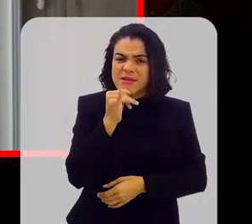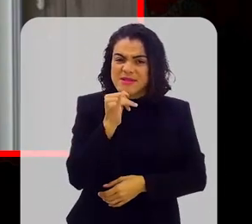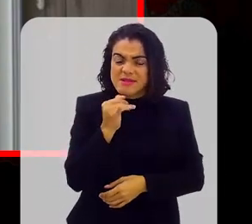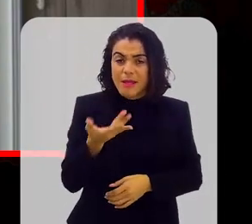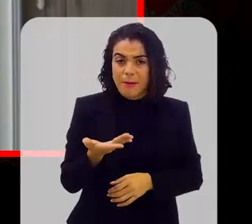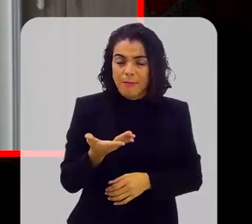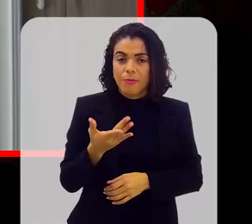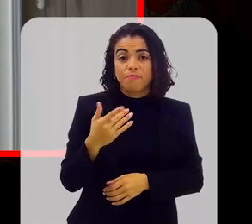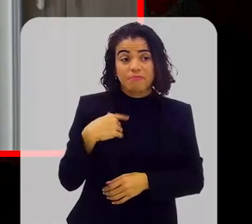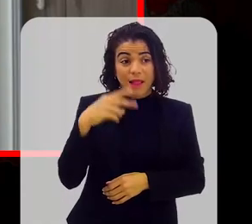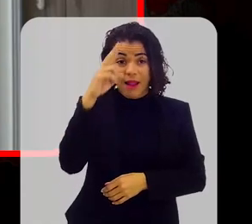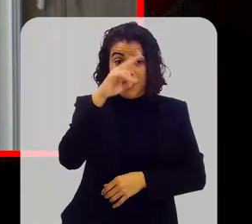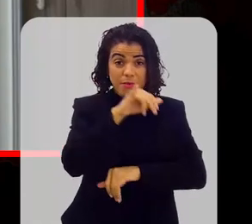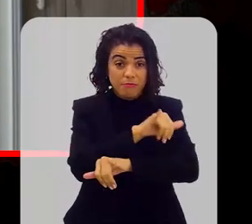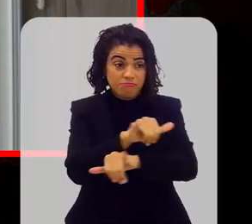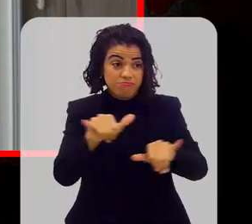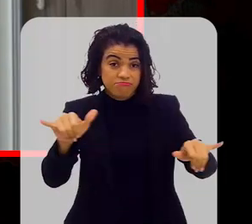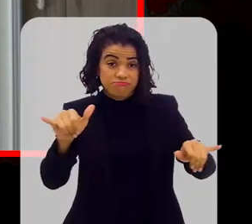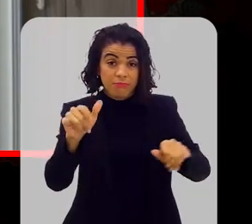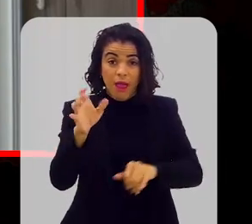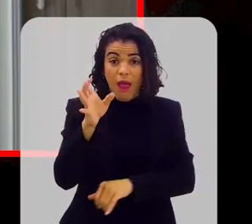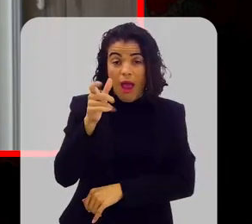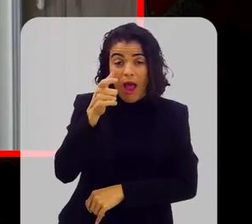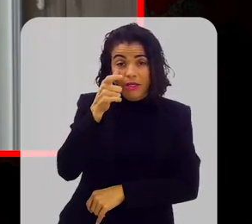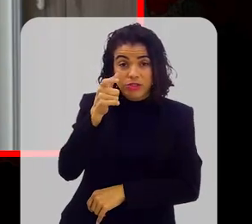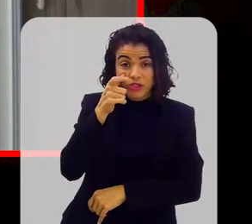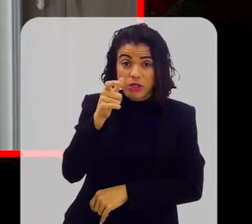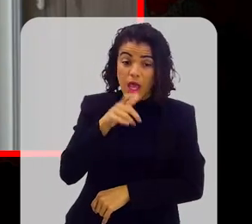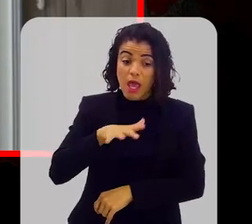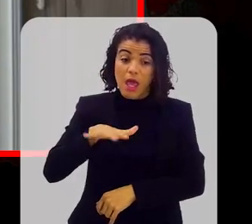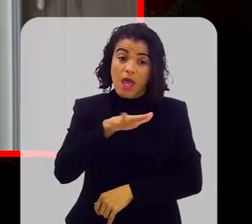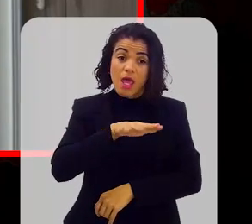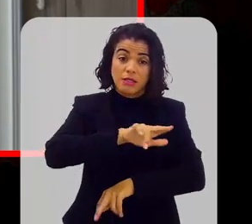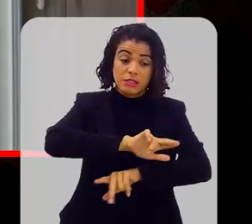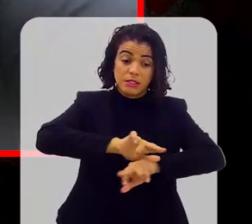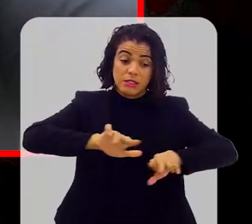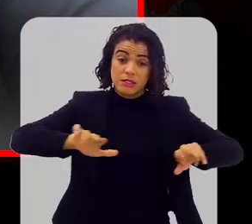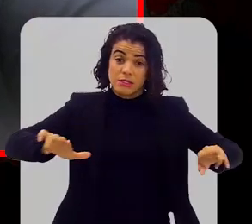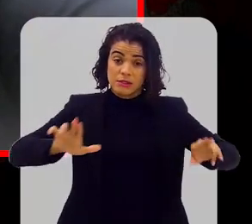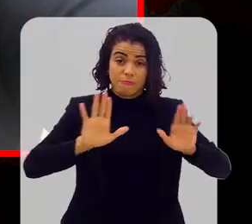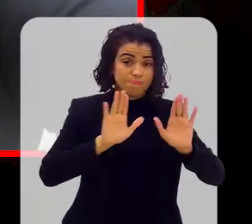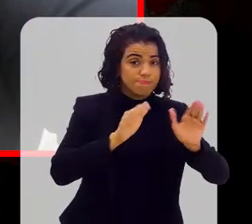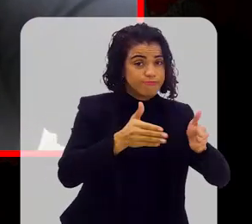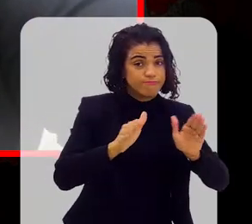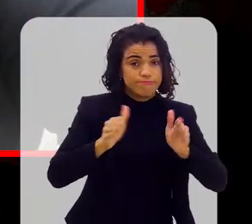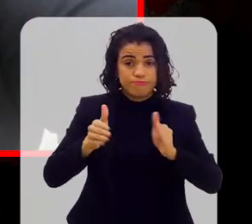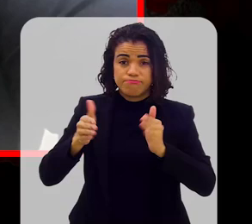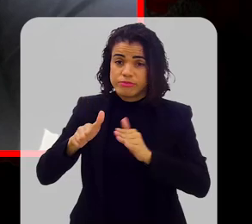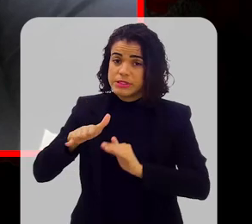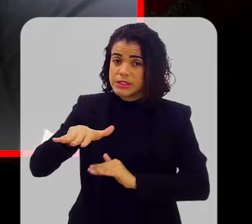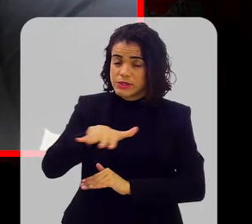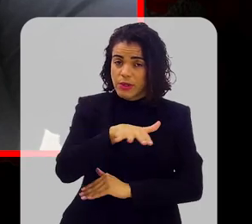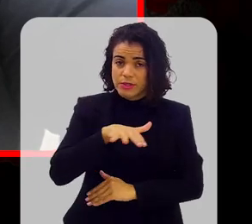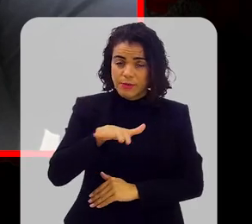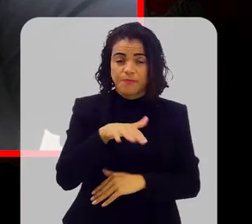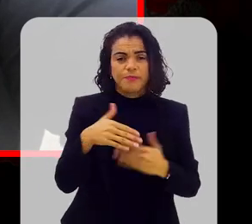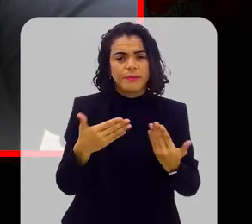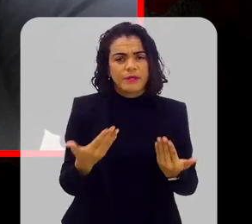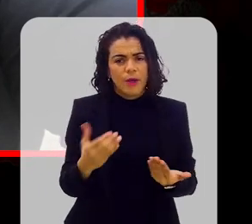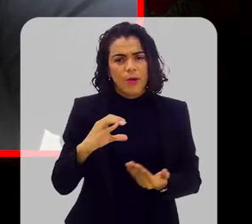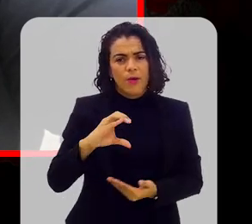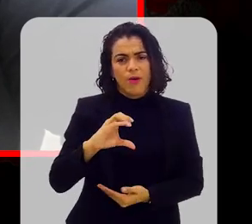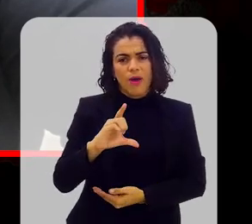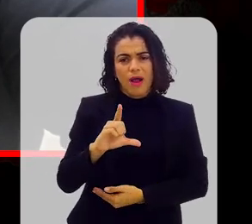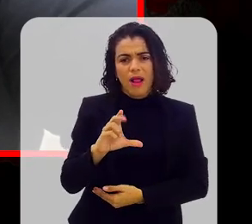né? Lembrando ao espectador que isso aqui é uma situação de caso a caso. Então, Cláudio, a gente